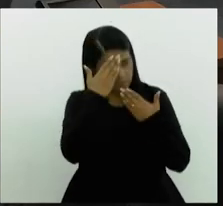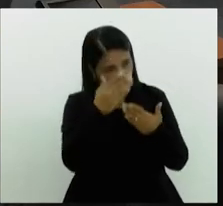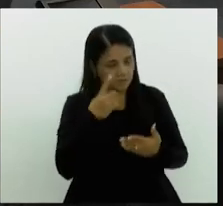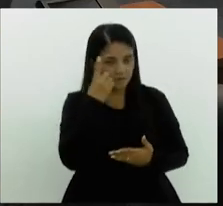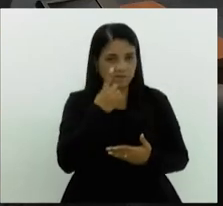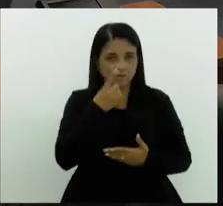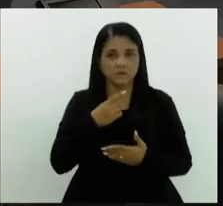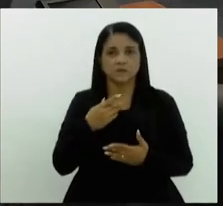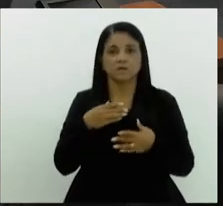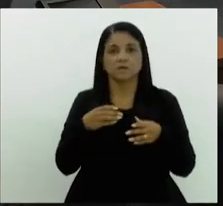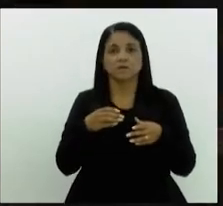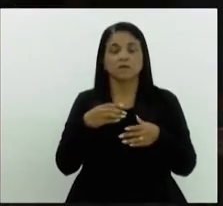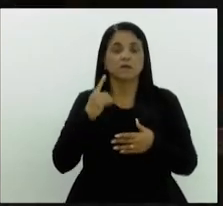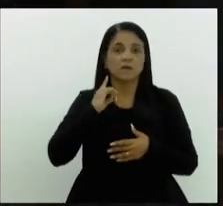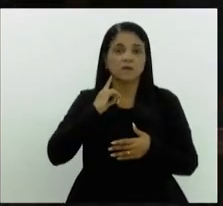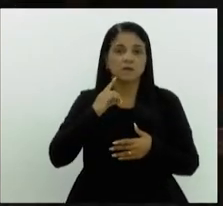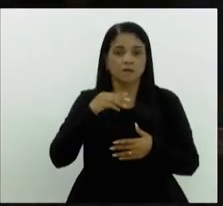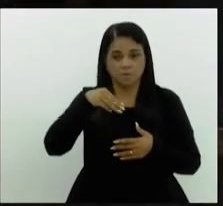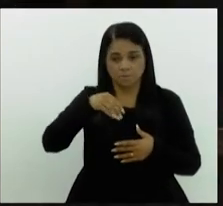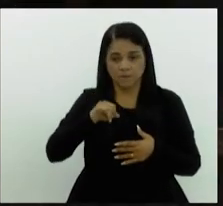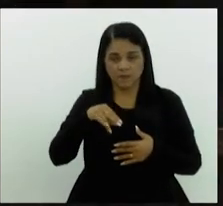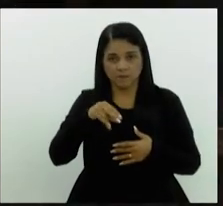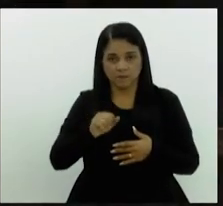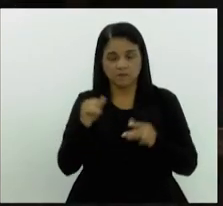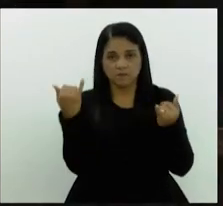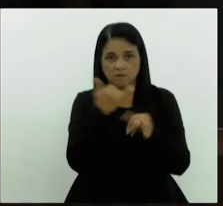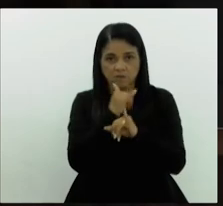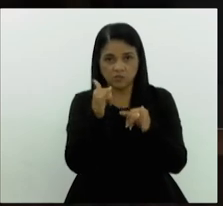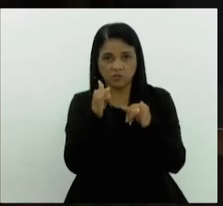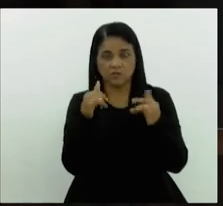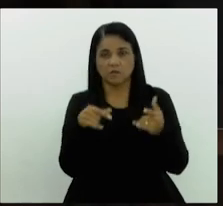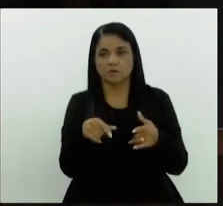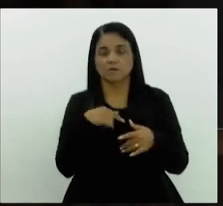minas e energia Tiago Rangel